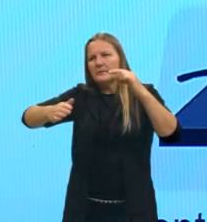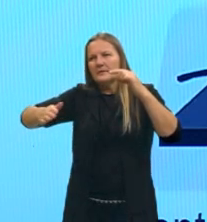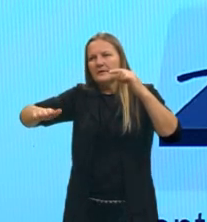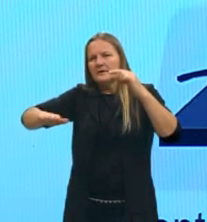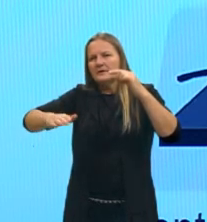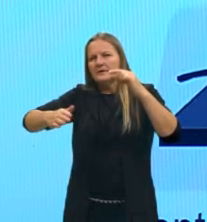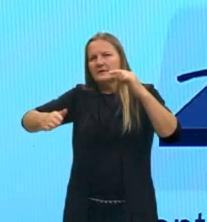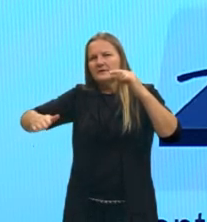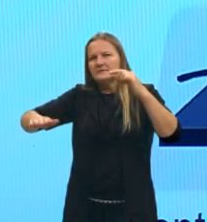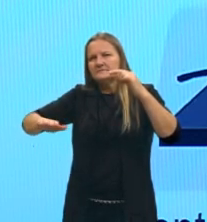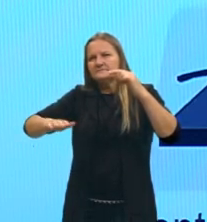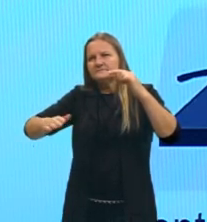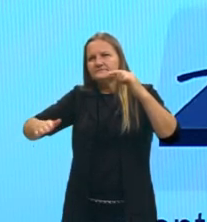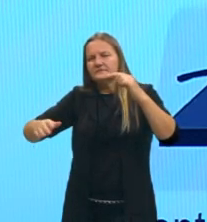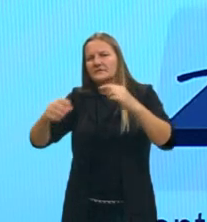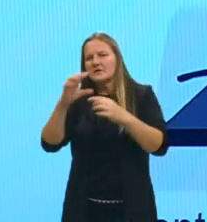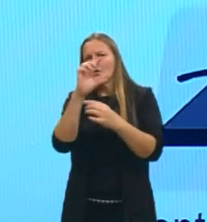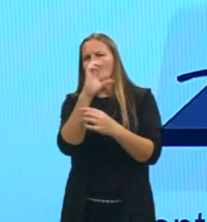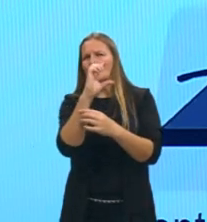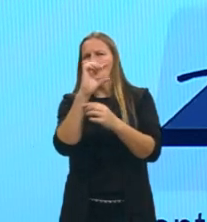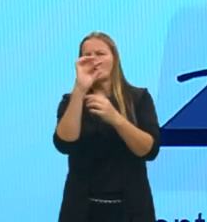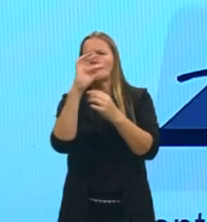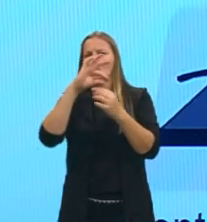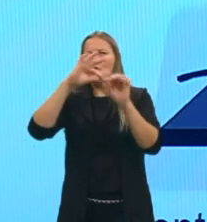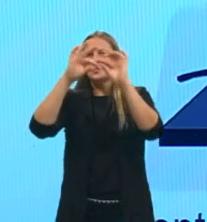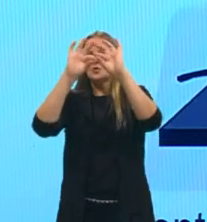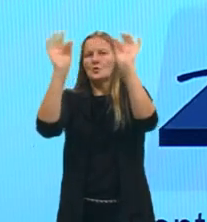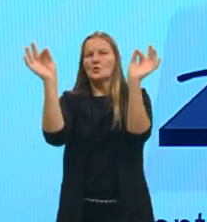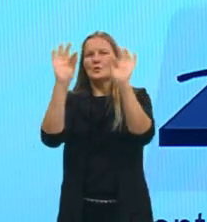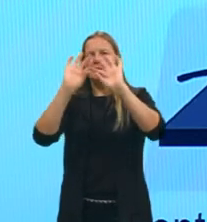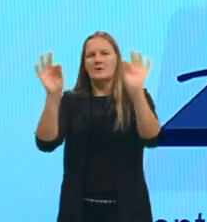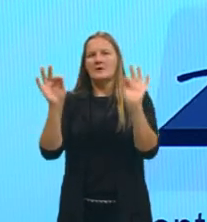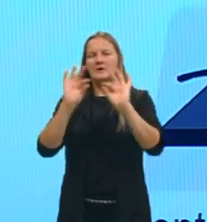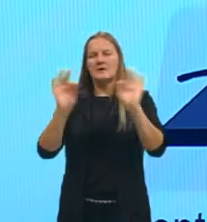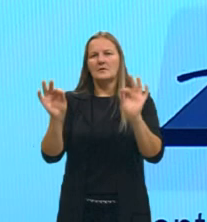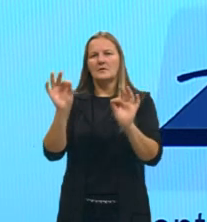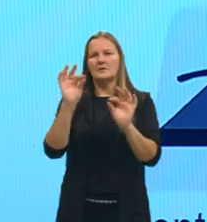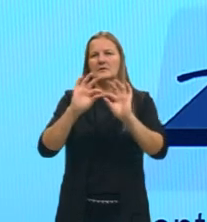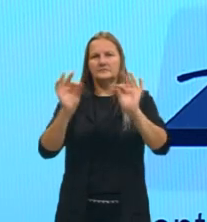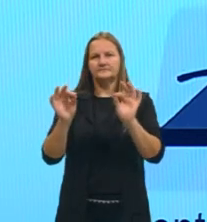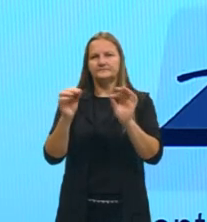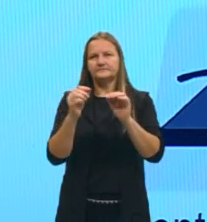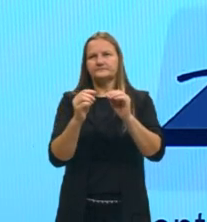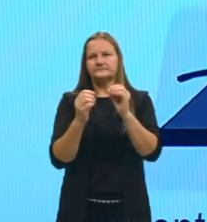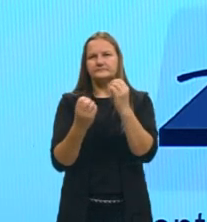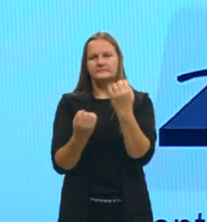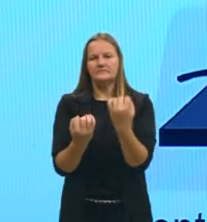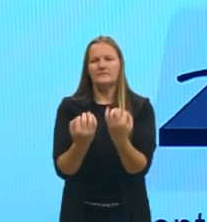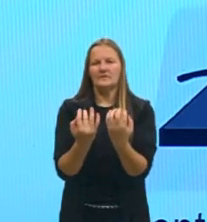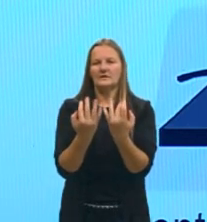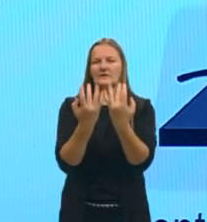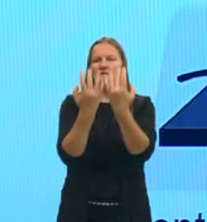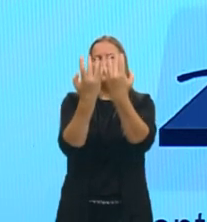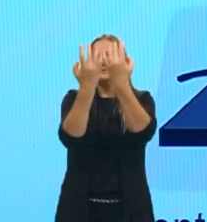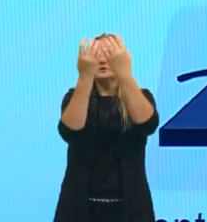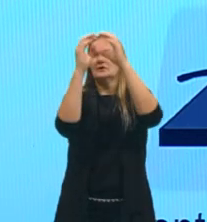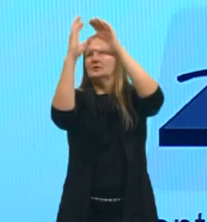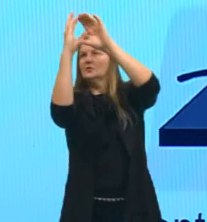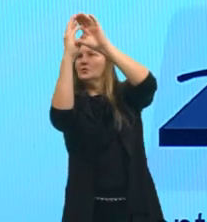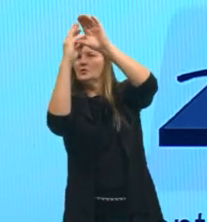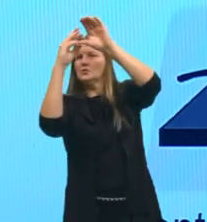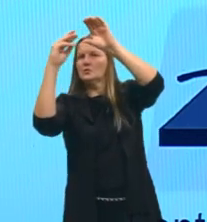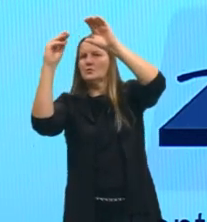Decantando não, vai condensando, formando novamente o líquido, o meu vapor se transforma em líquido, e eu coleto o meu